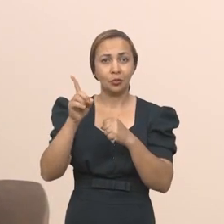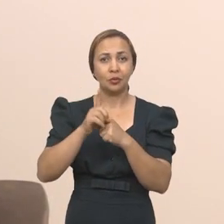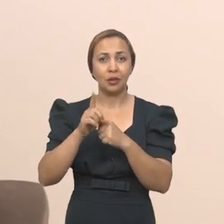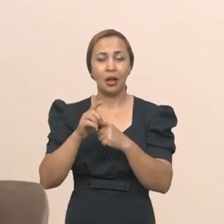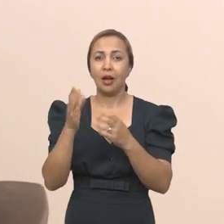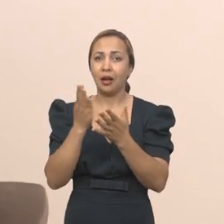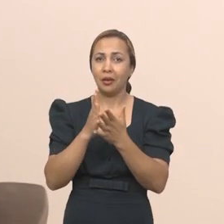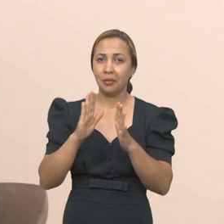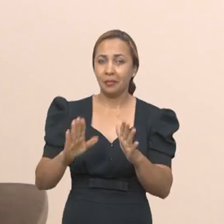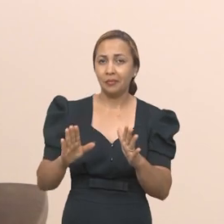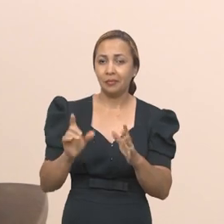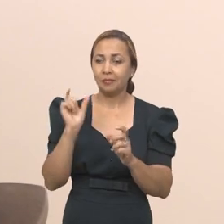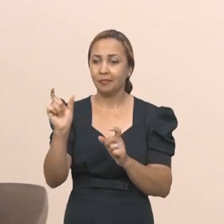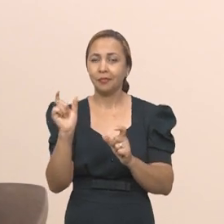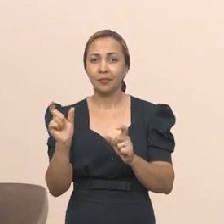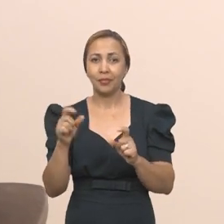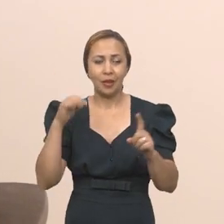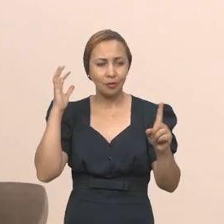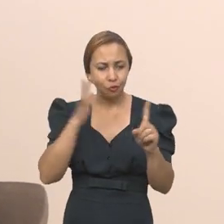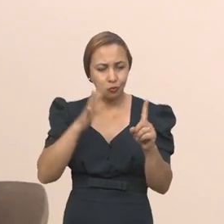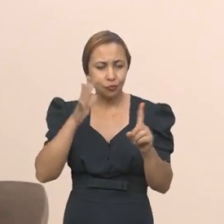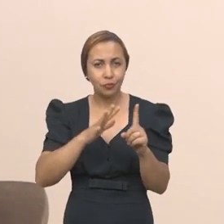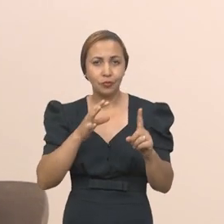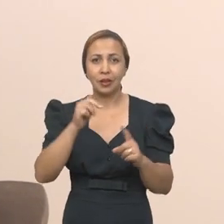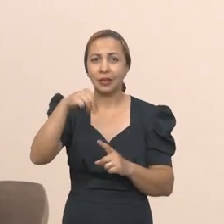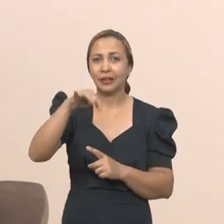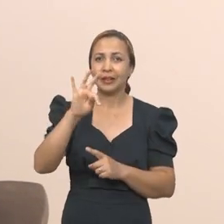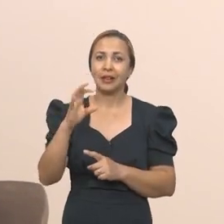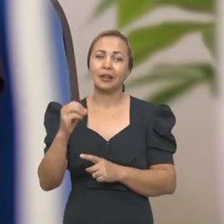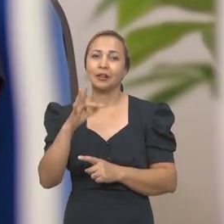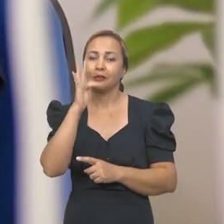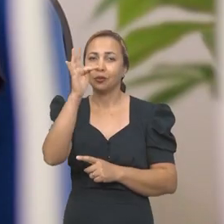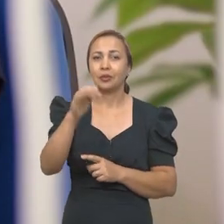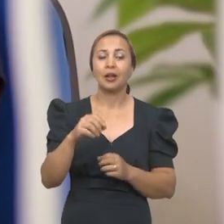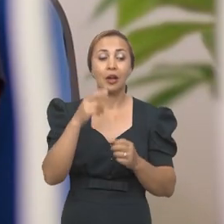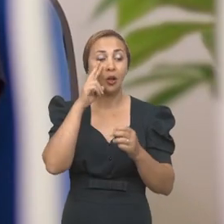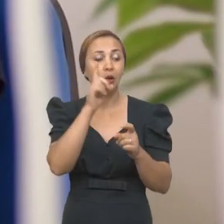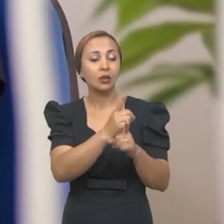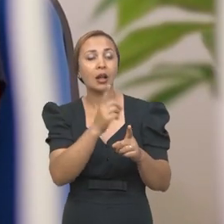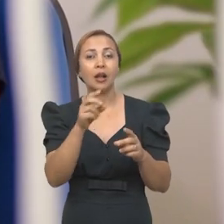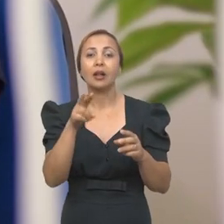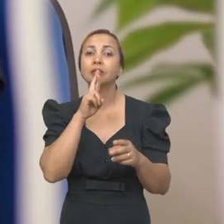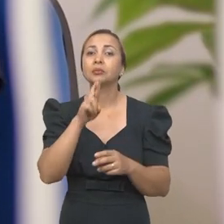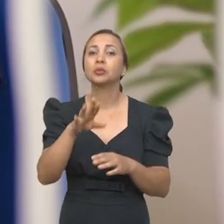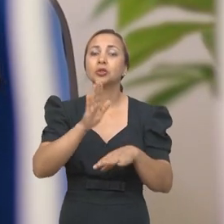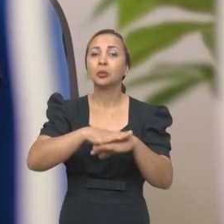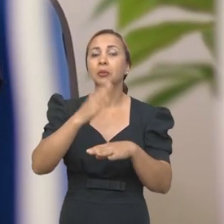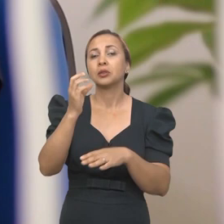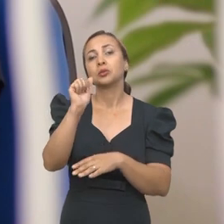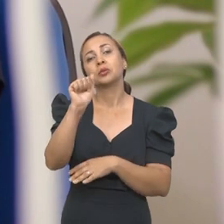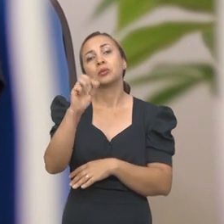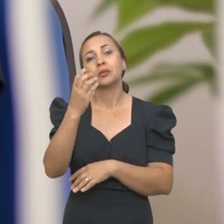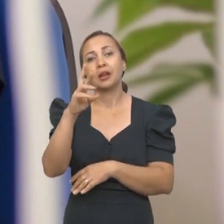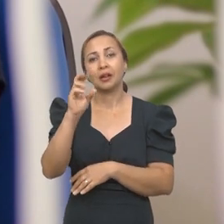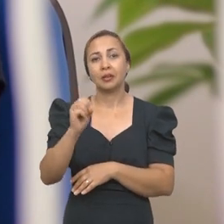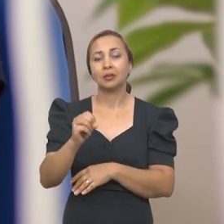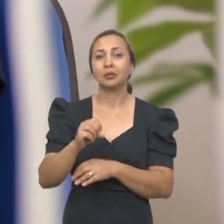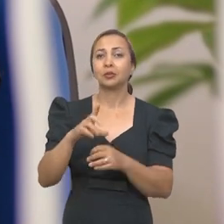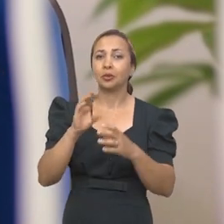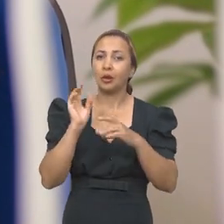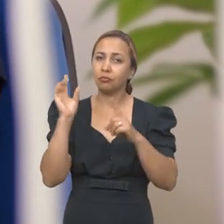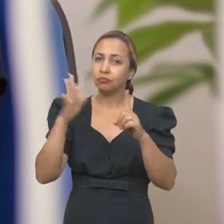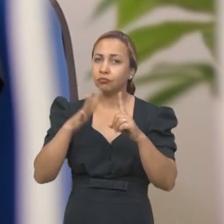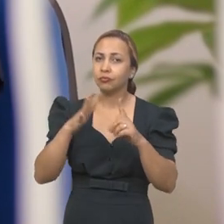do doutorado seria terminar a parte de indução do néctar extra floral e verificar a resposta de mais uma espécie de ácaro